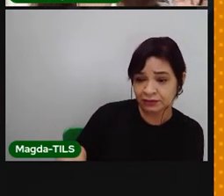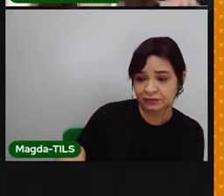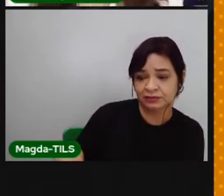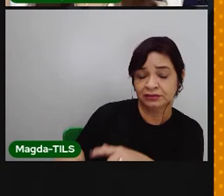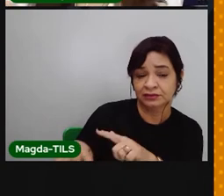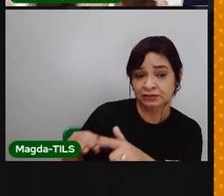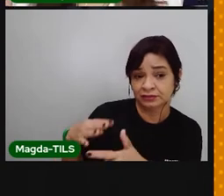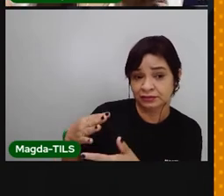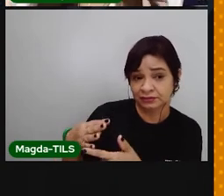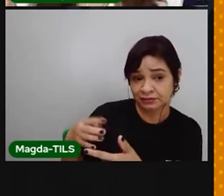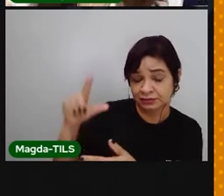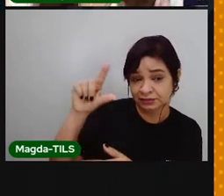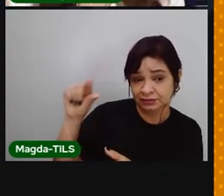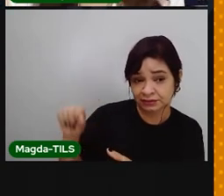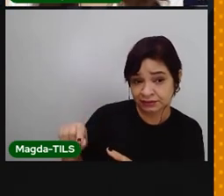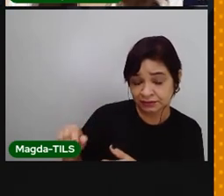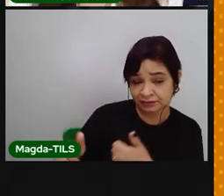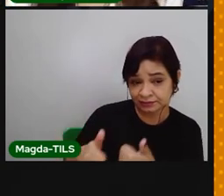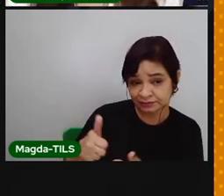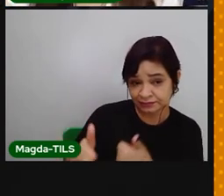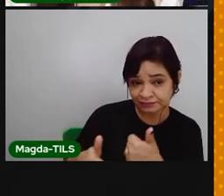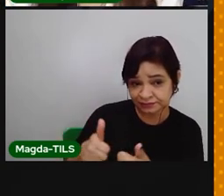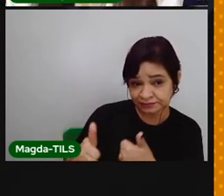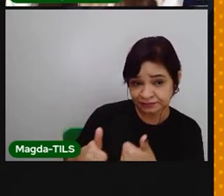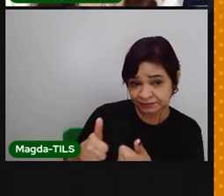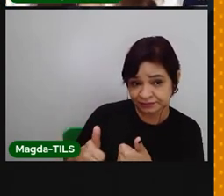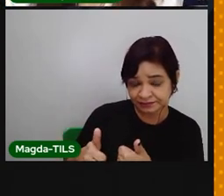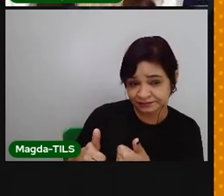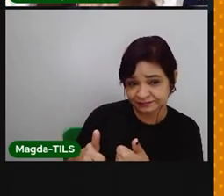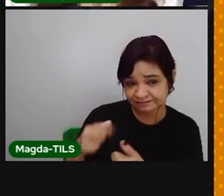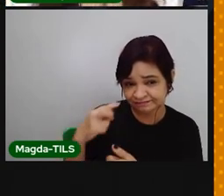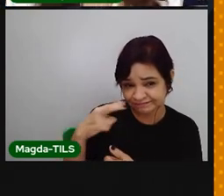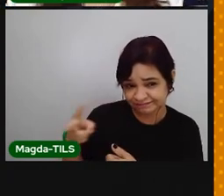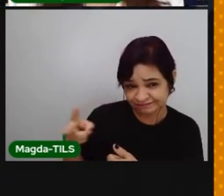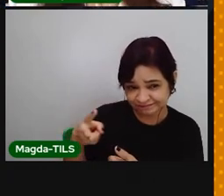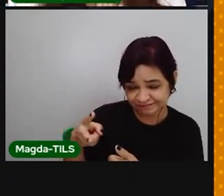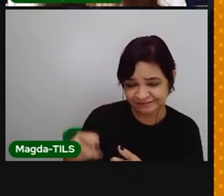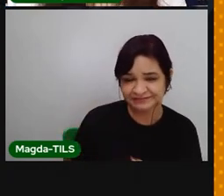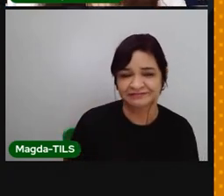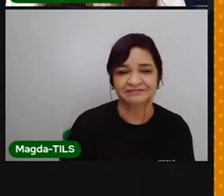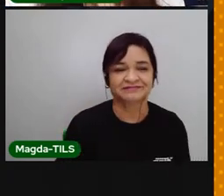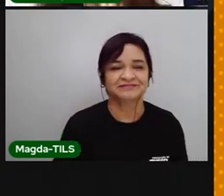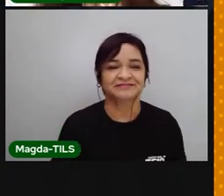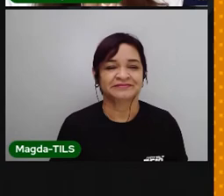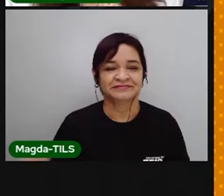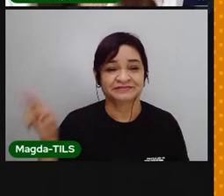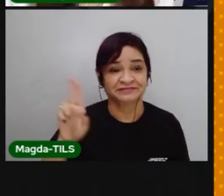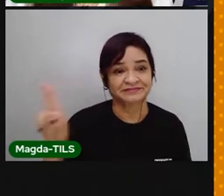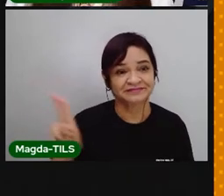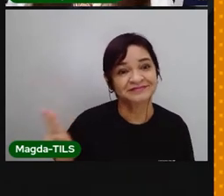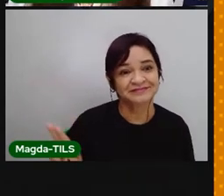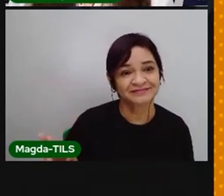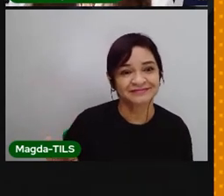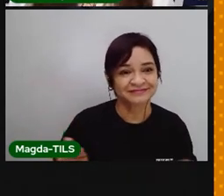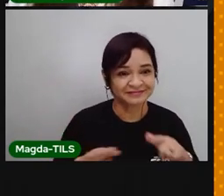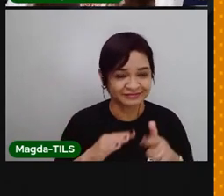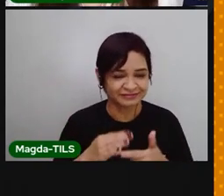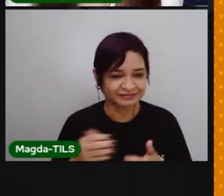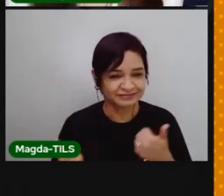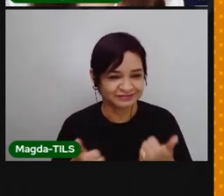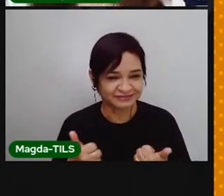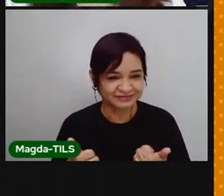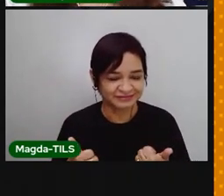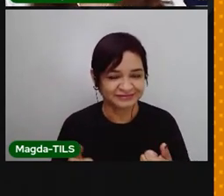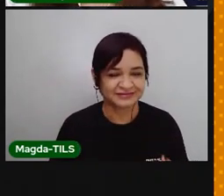fases da lua. Bora lá. Estou esperando vocês notarem aí. Quero ver quem vai conseguir botar o nome das quatro fases primeiro. Vamos lá.